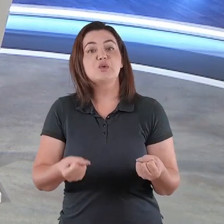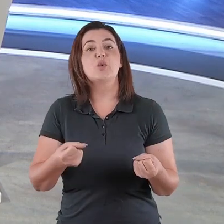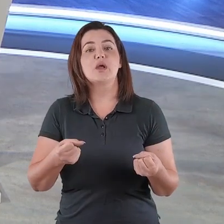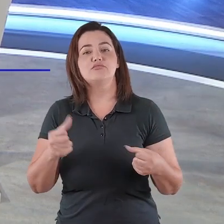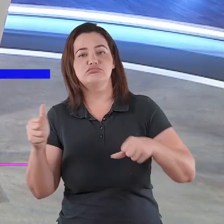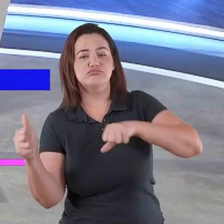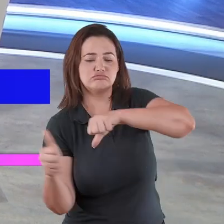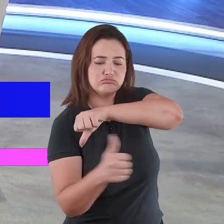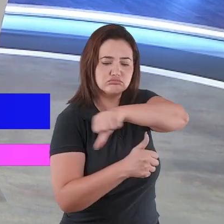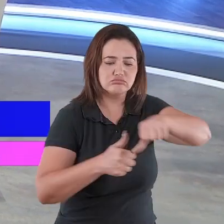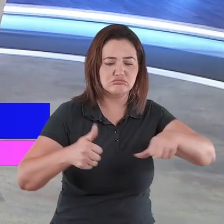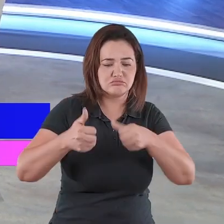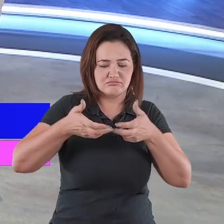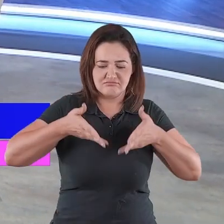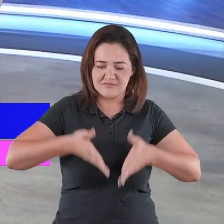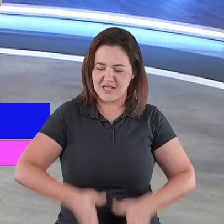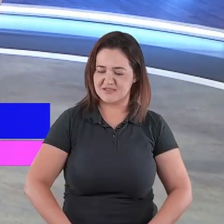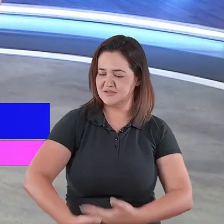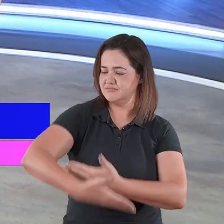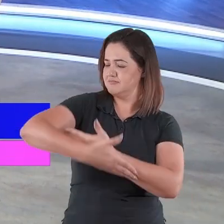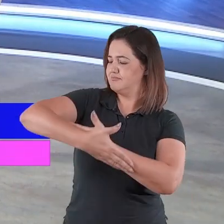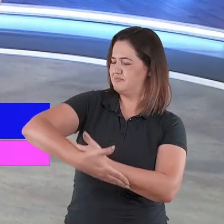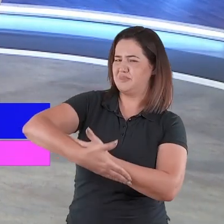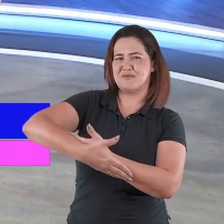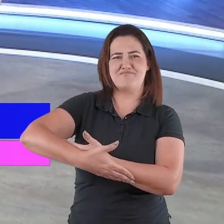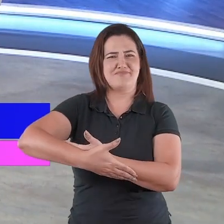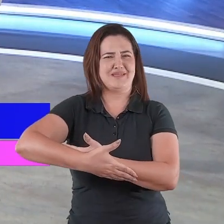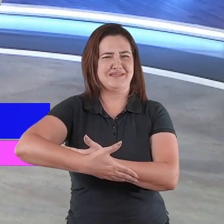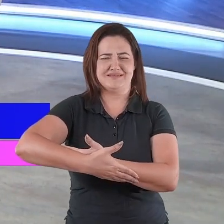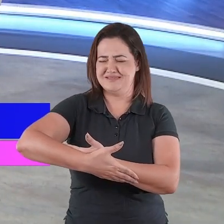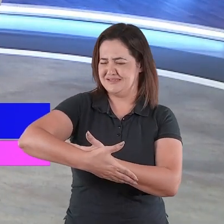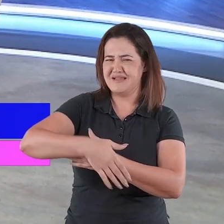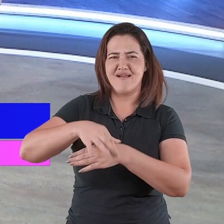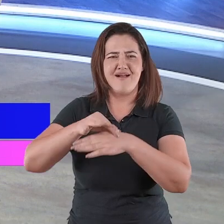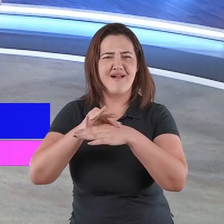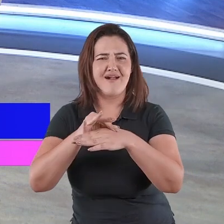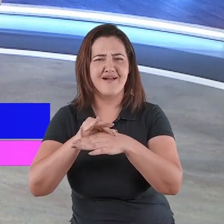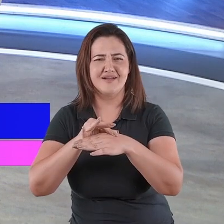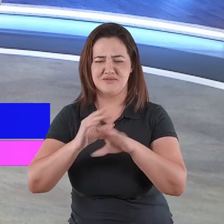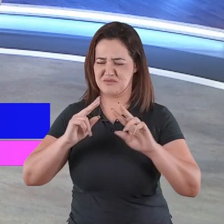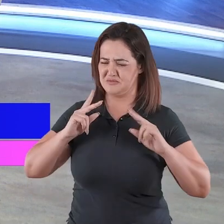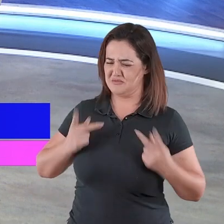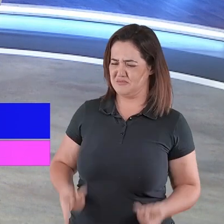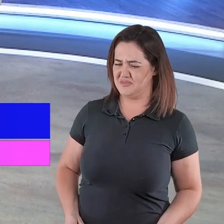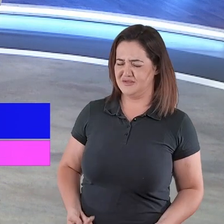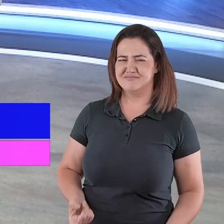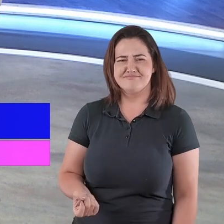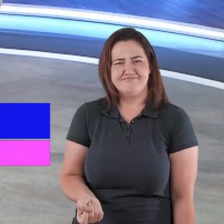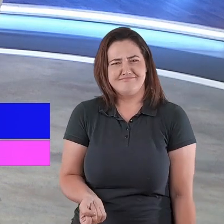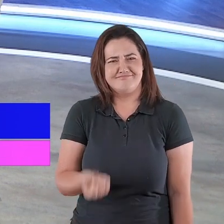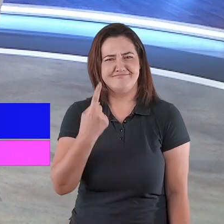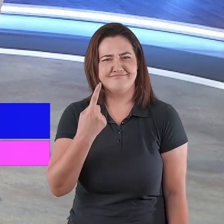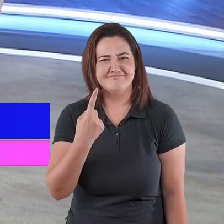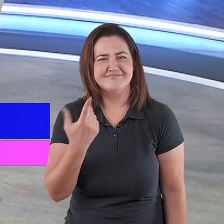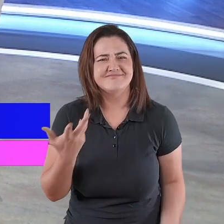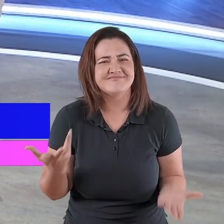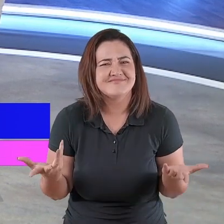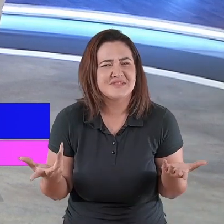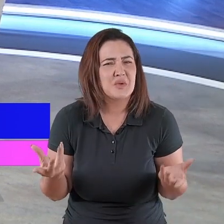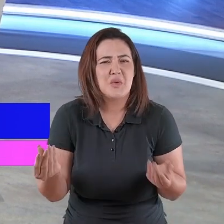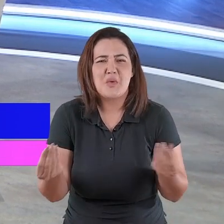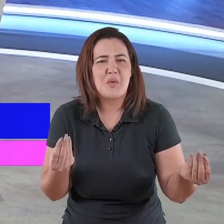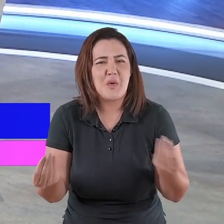Mas este tema, embora seja um mistério, ele é o tema central de toda a Bíblia. Jesus Cristo,